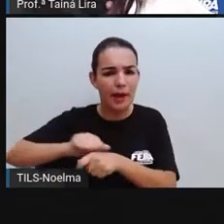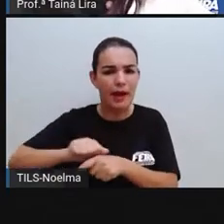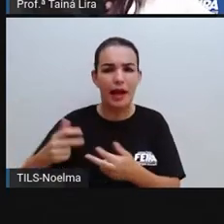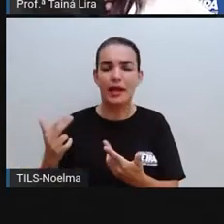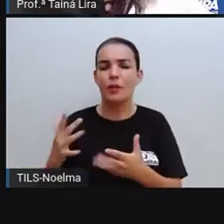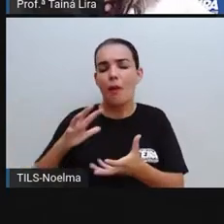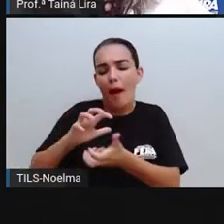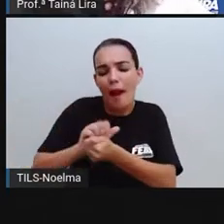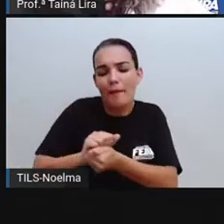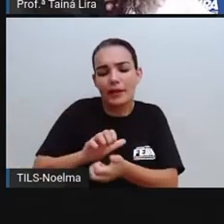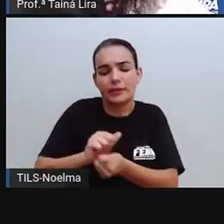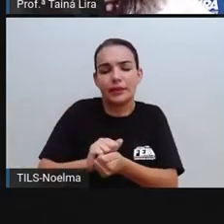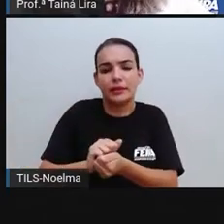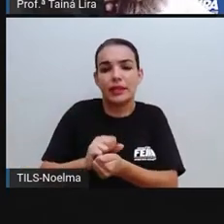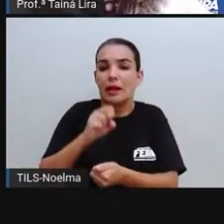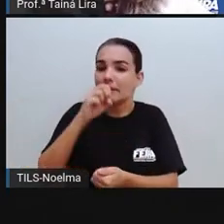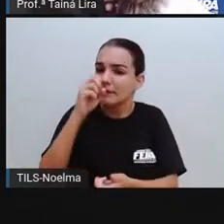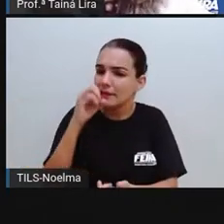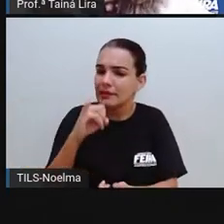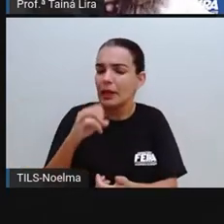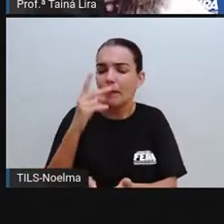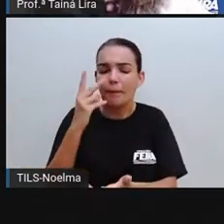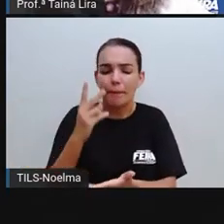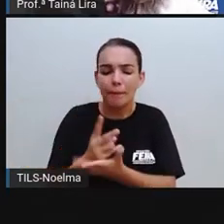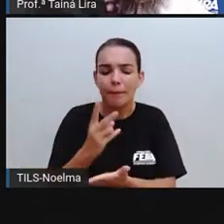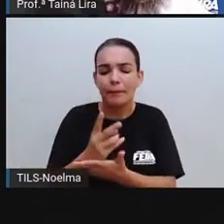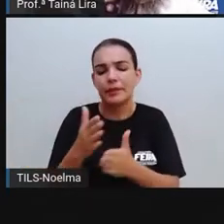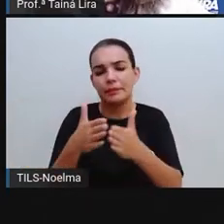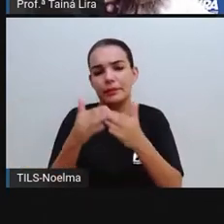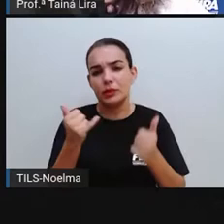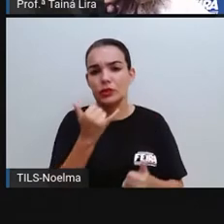mesmo quando pedimos desculpas.